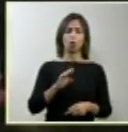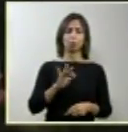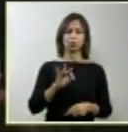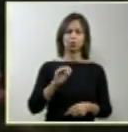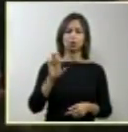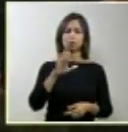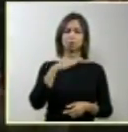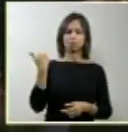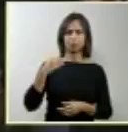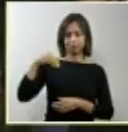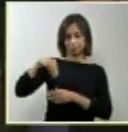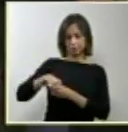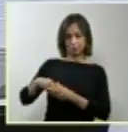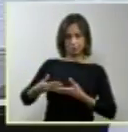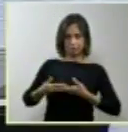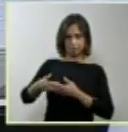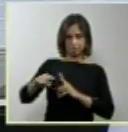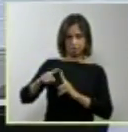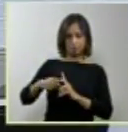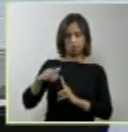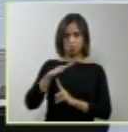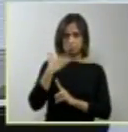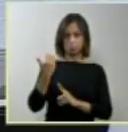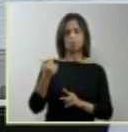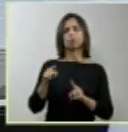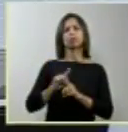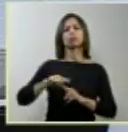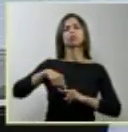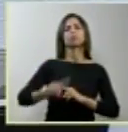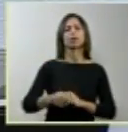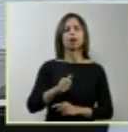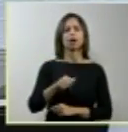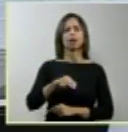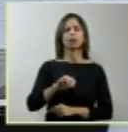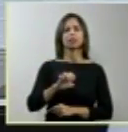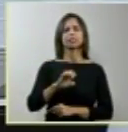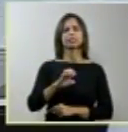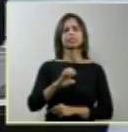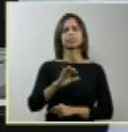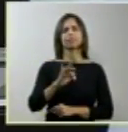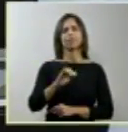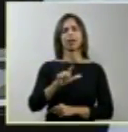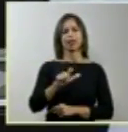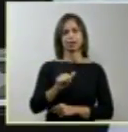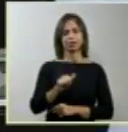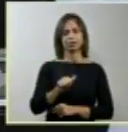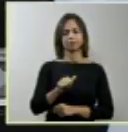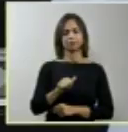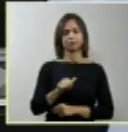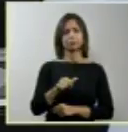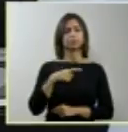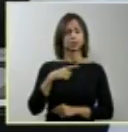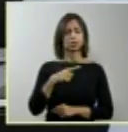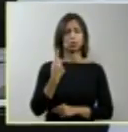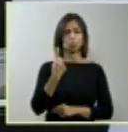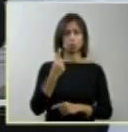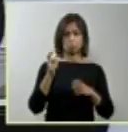anencefalia. Não há nenhuma dúvida para um médico minimamente formado